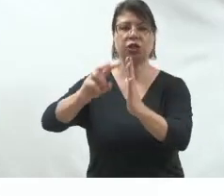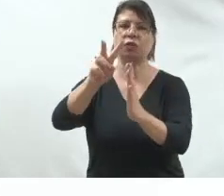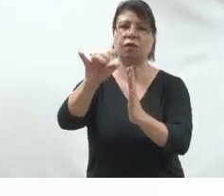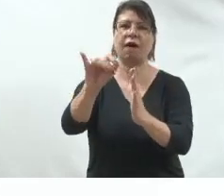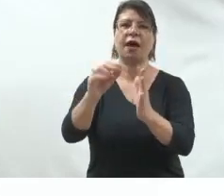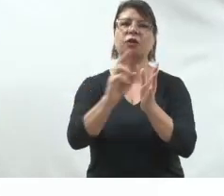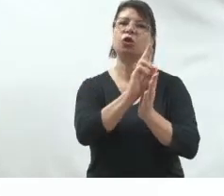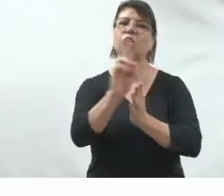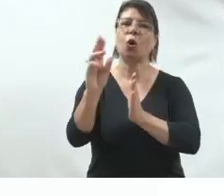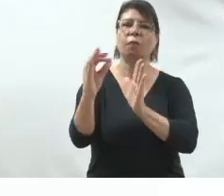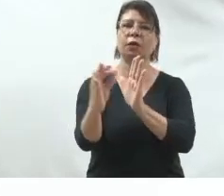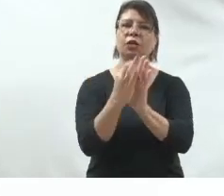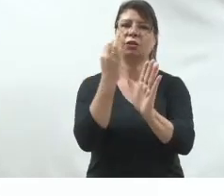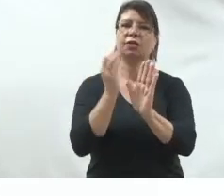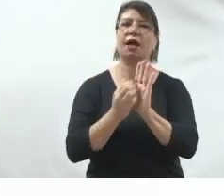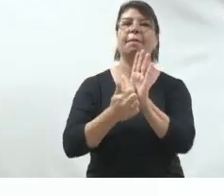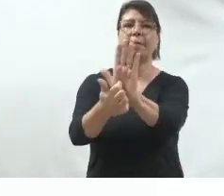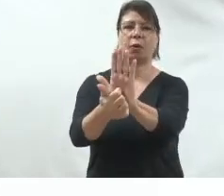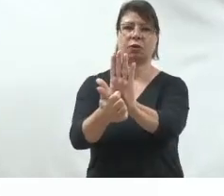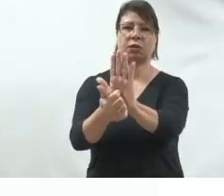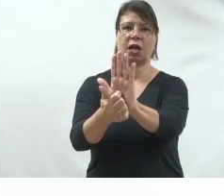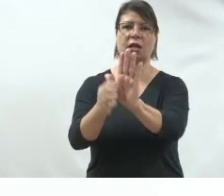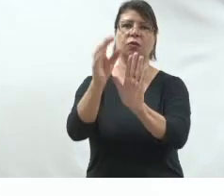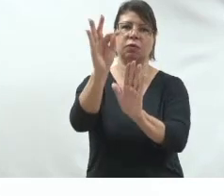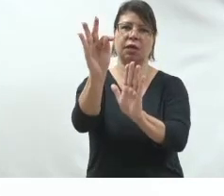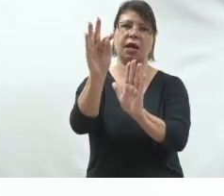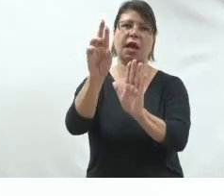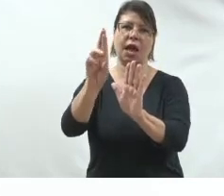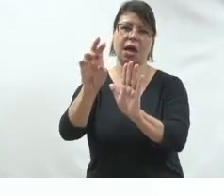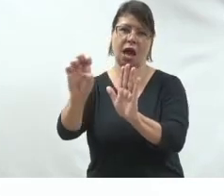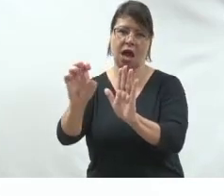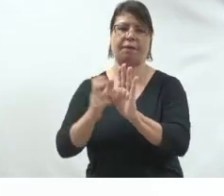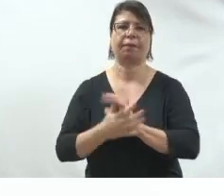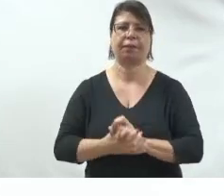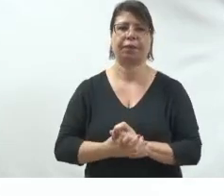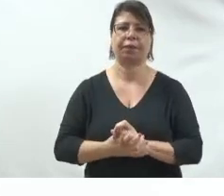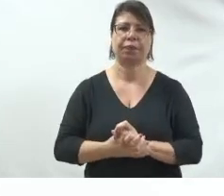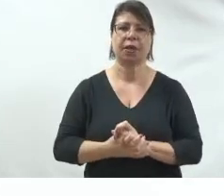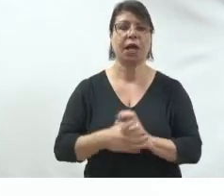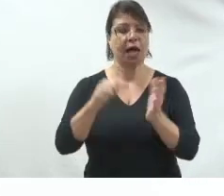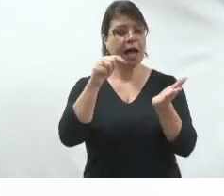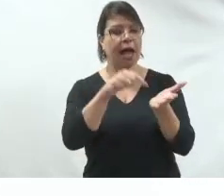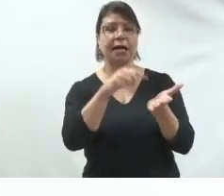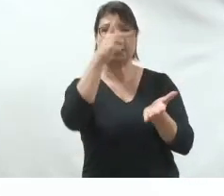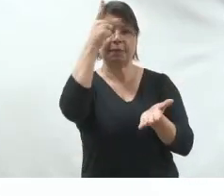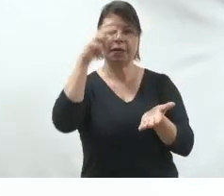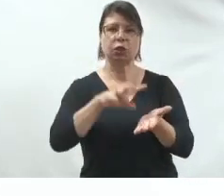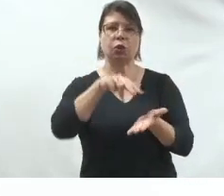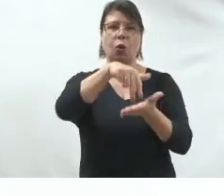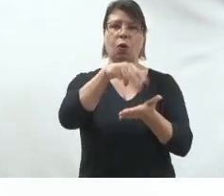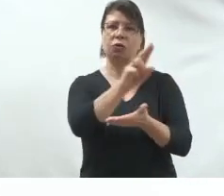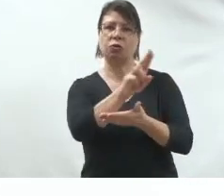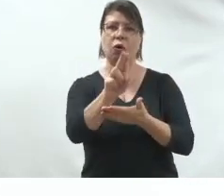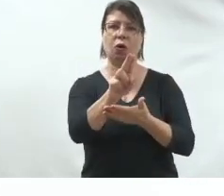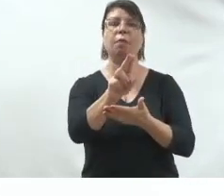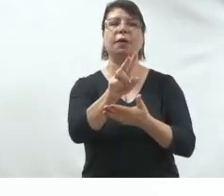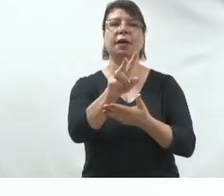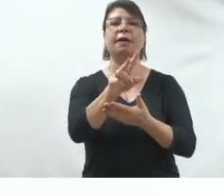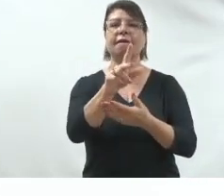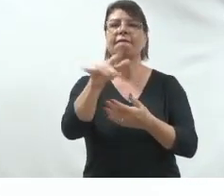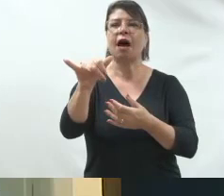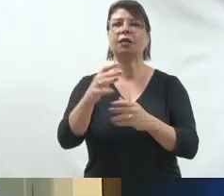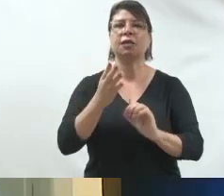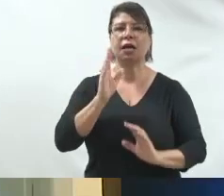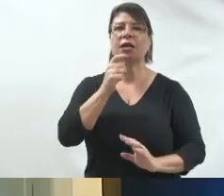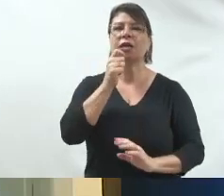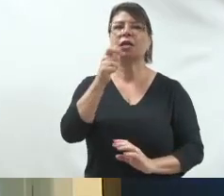nomes na justiça eleitoral, que vai dizer o seguinte, olha, a partir de agora, todas essas pessoas podem ser candidatas.